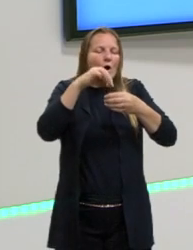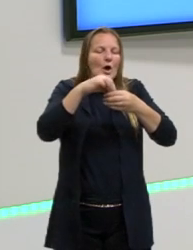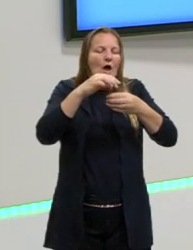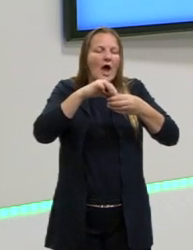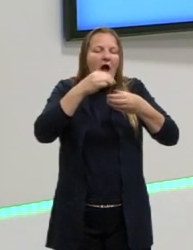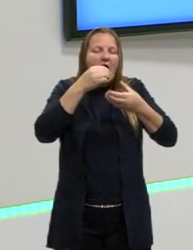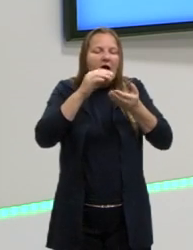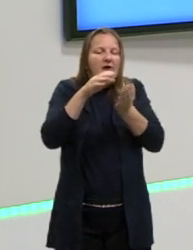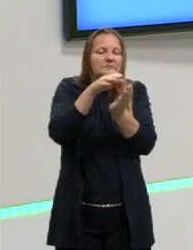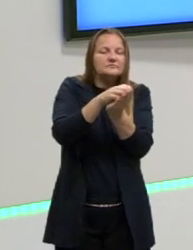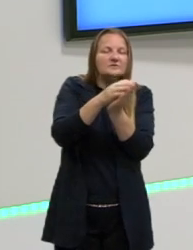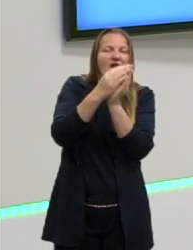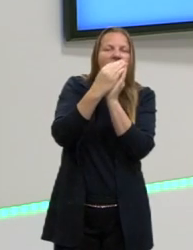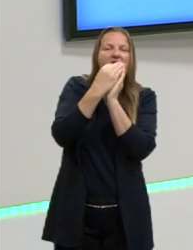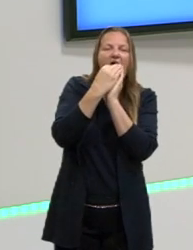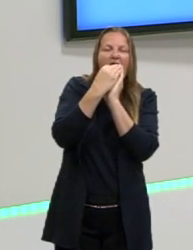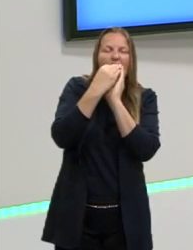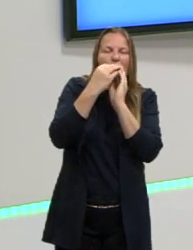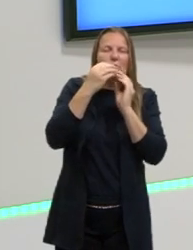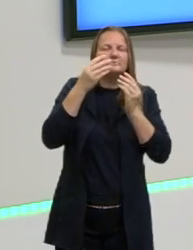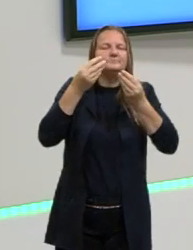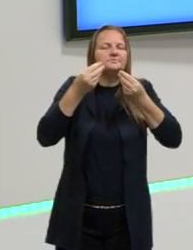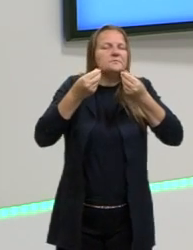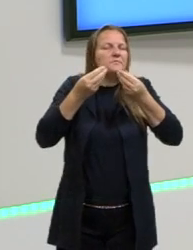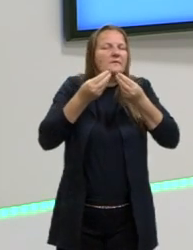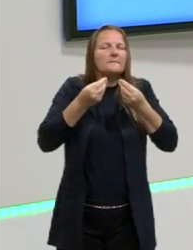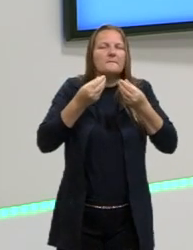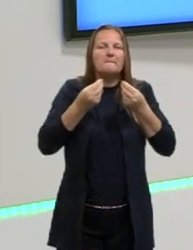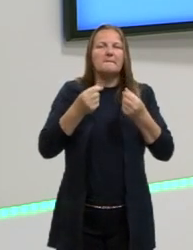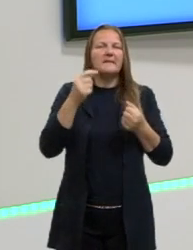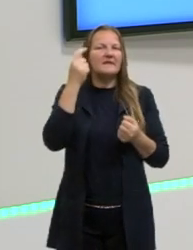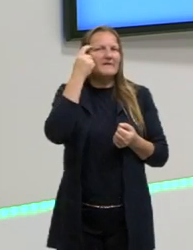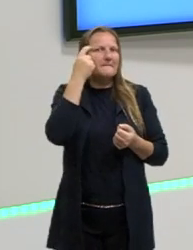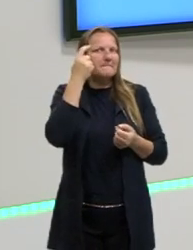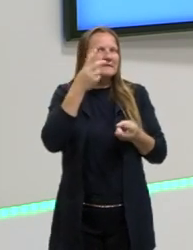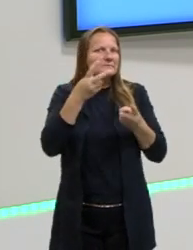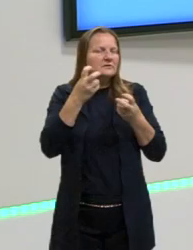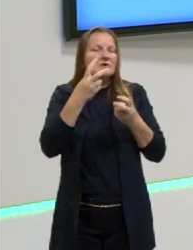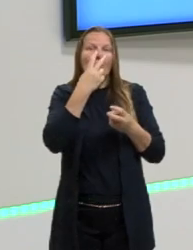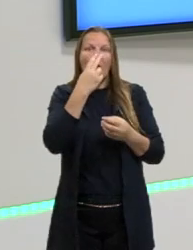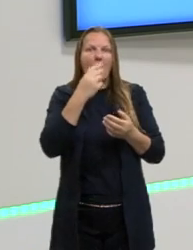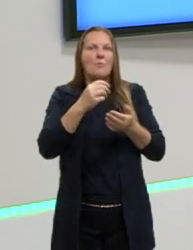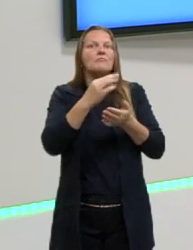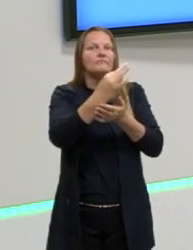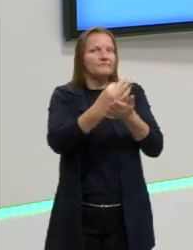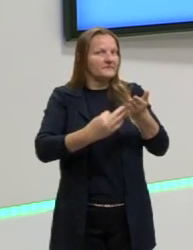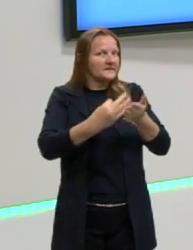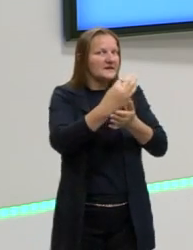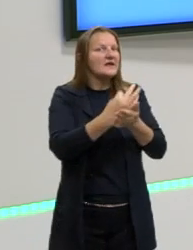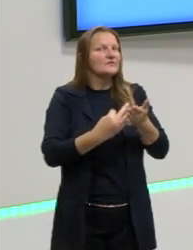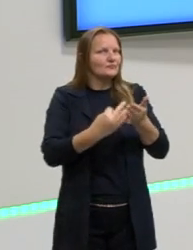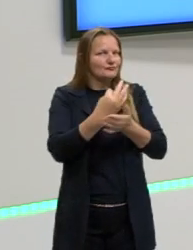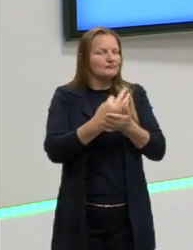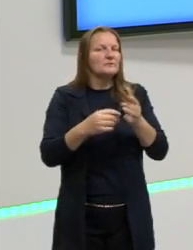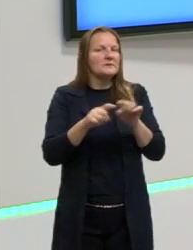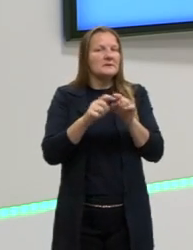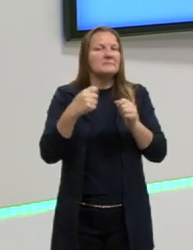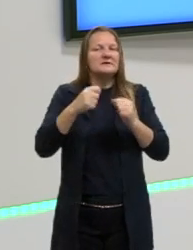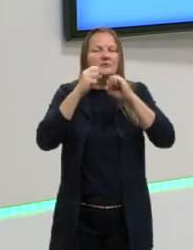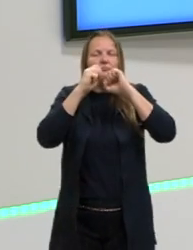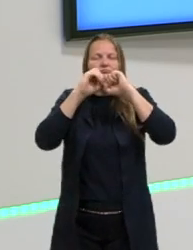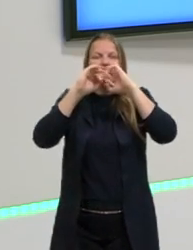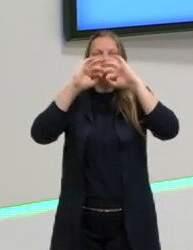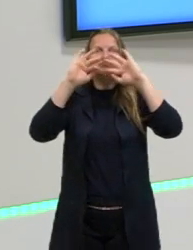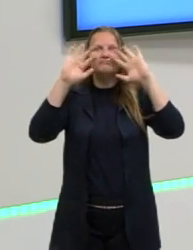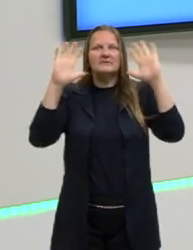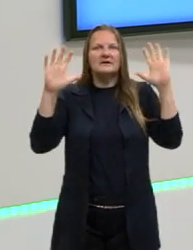cada elemento que está dentro desse sanduíche. E o que essa percepção nos proporciona? Clareza. Então,